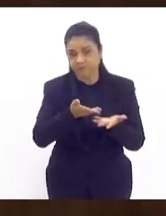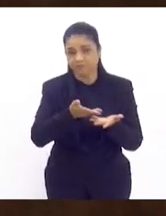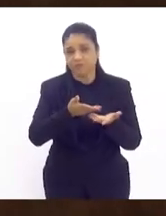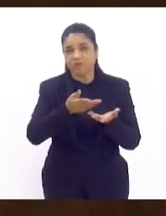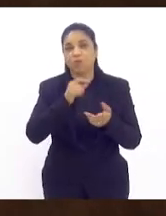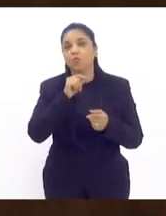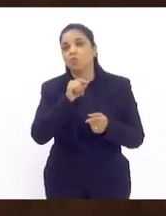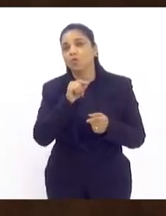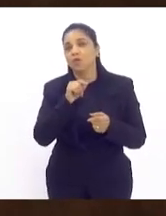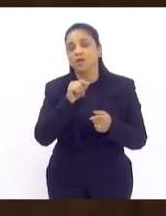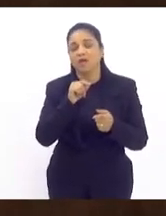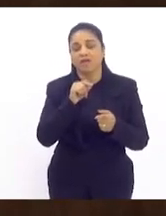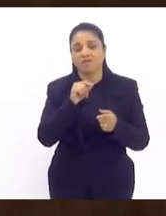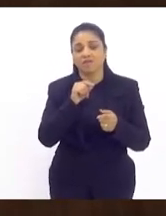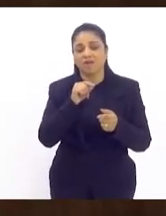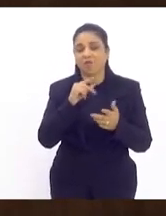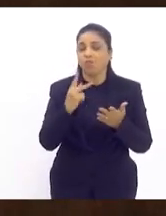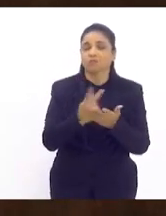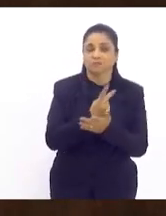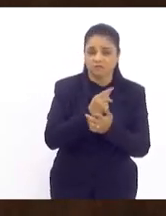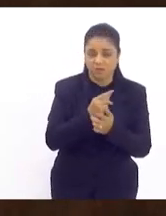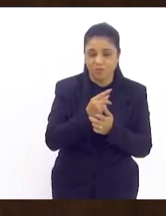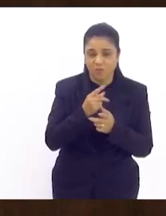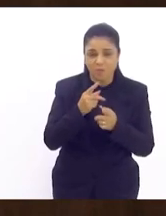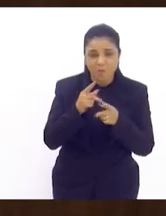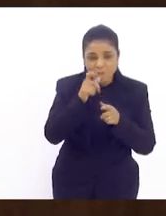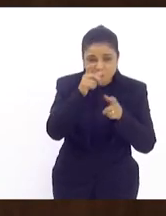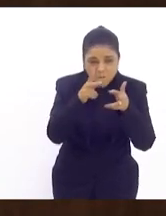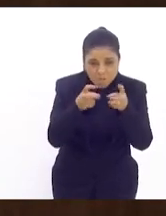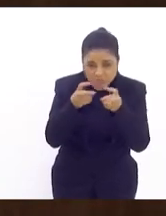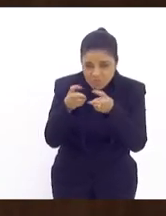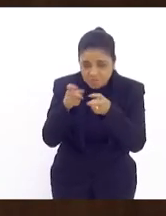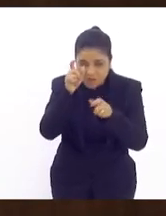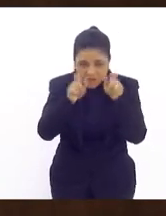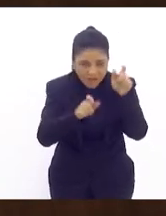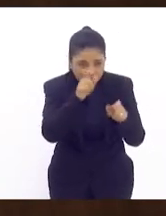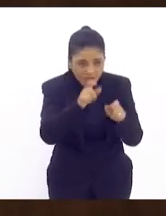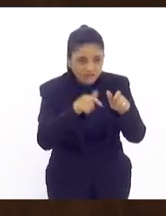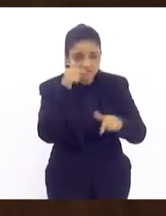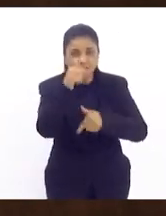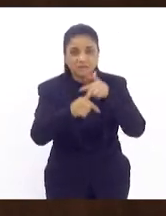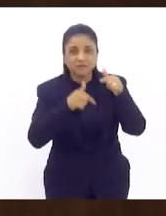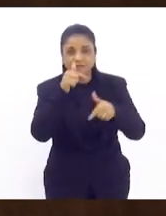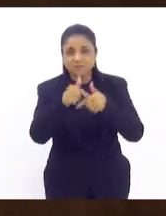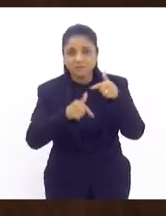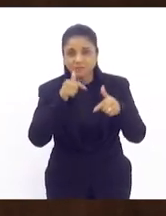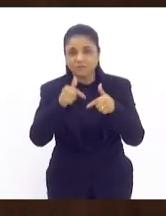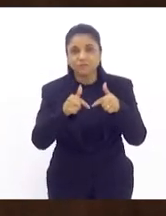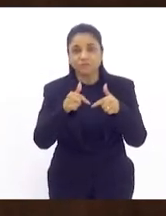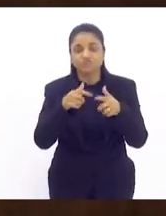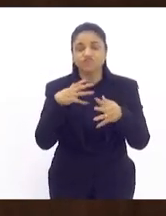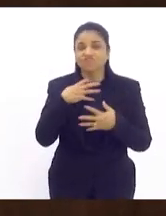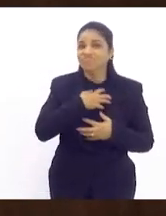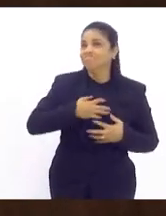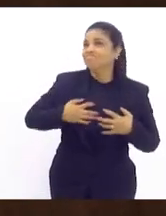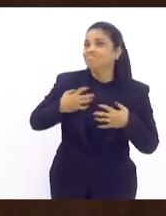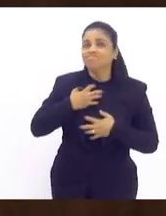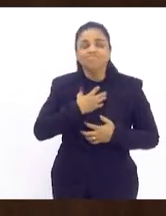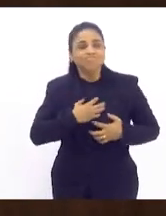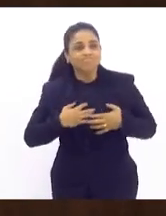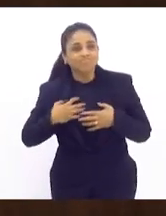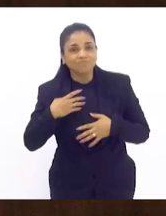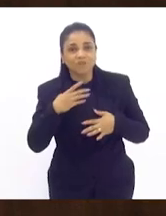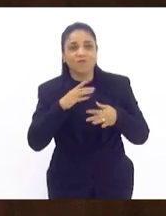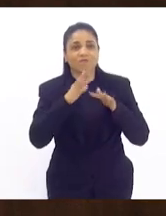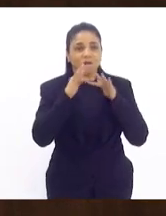cada trabalhador e cada trabalhadora angustiada e angustiada colocaram aqui muito bem são chefes e mães de